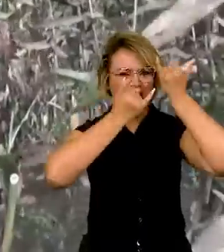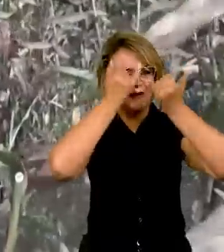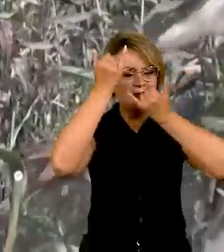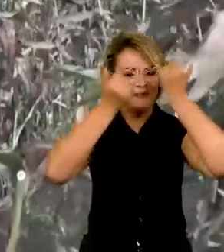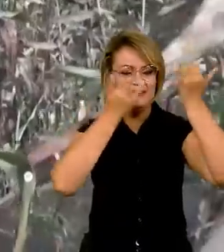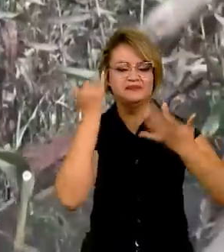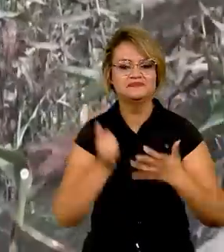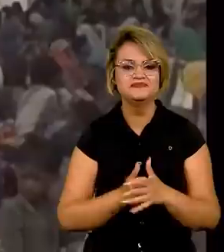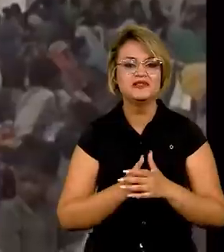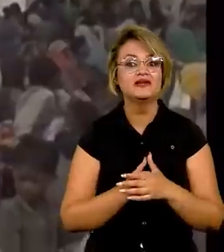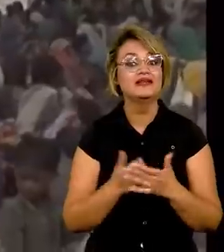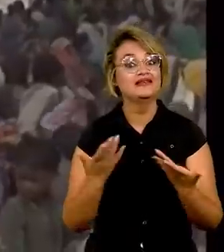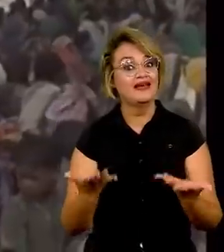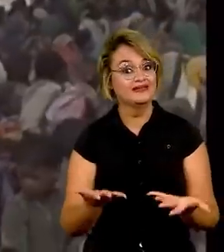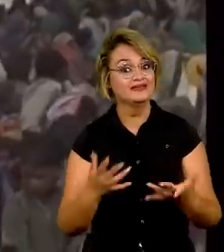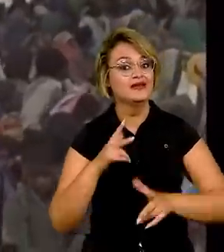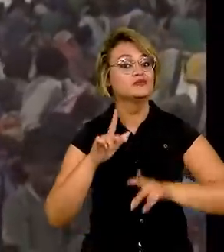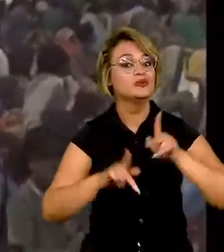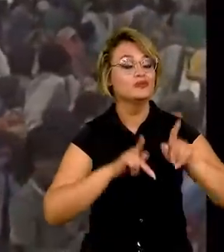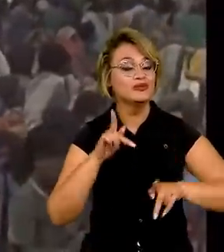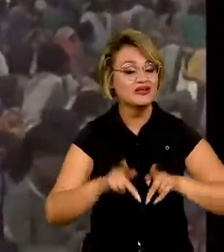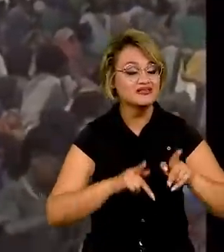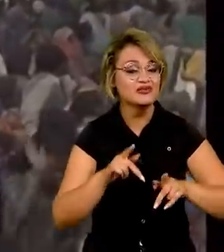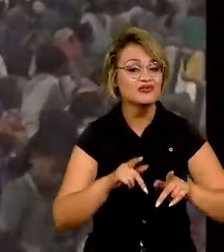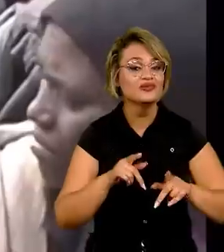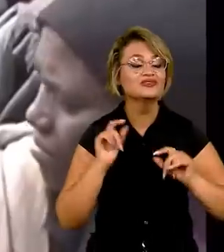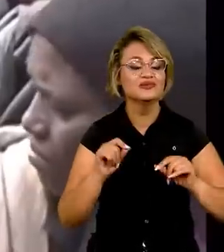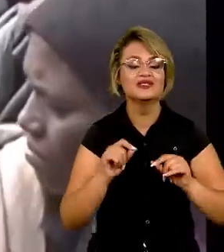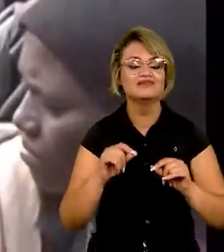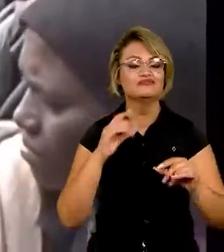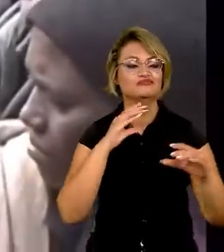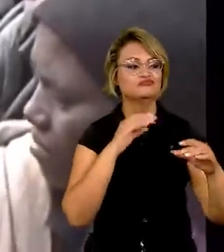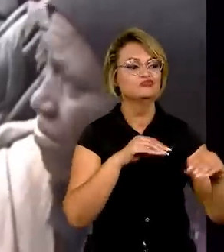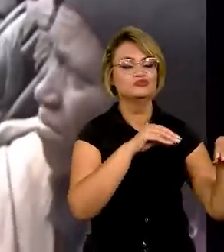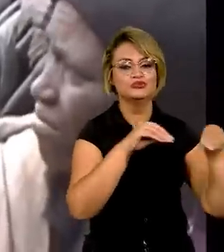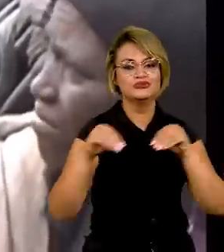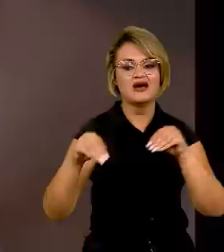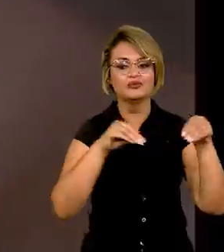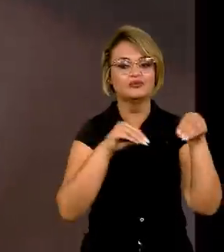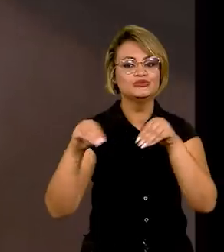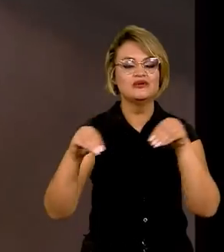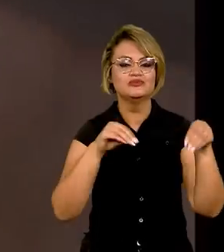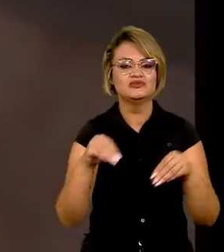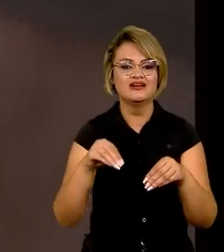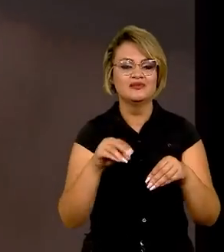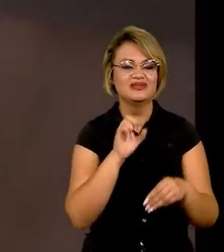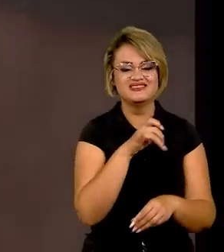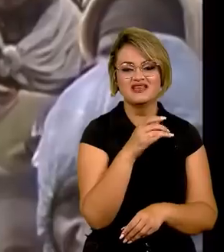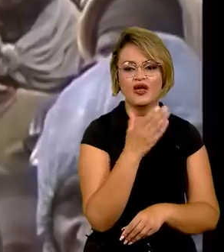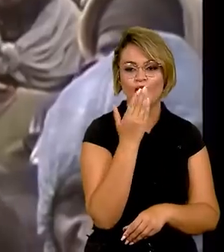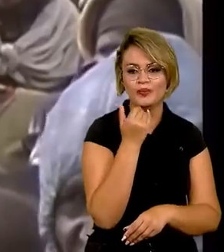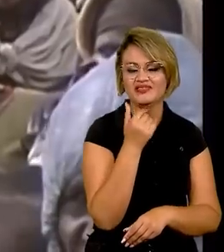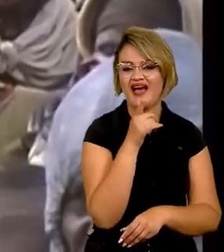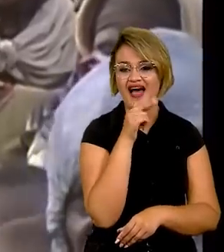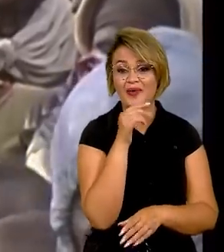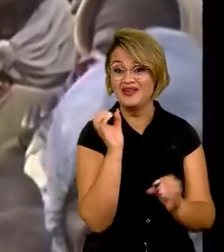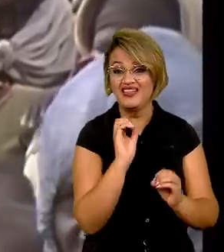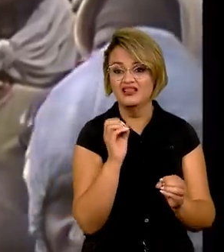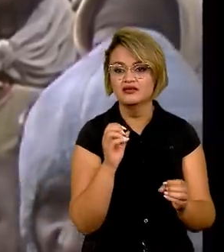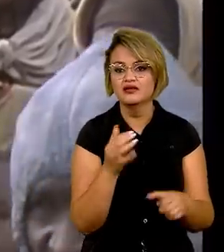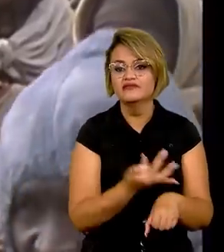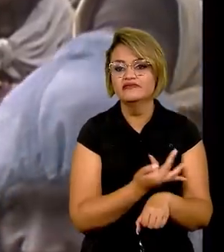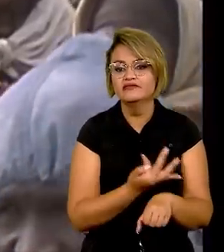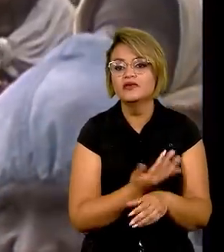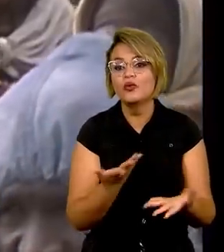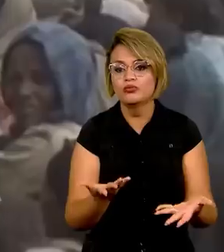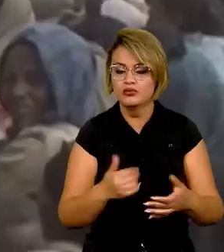populações inteiras a um processo de migração inevitável, já que sem comida e sem água é impossível viver. Para um continente